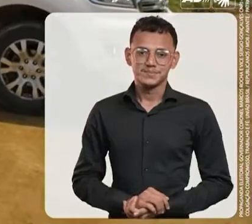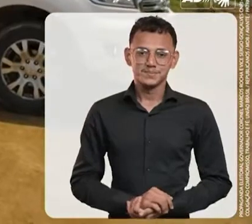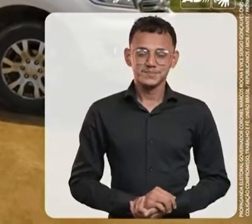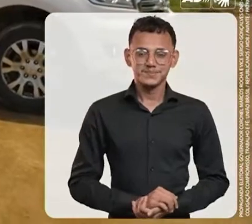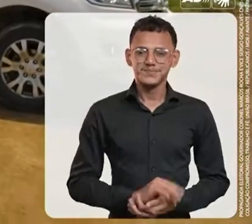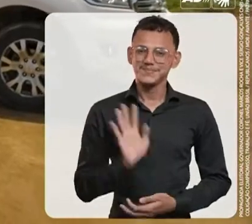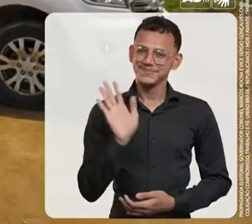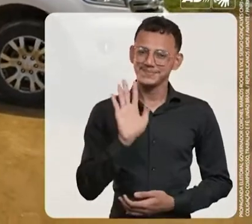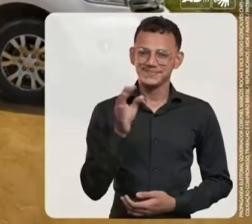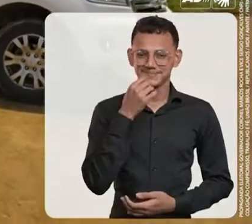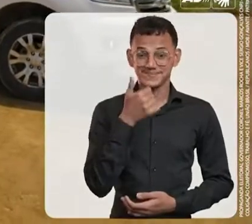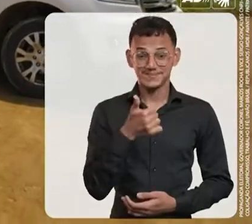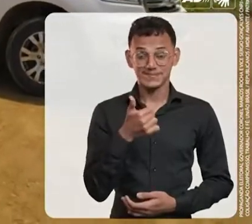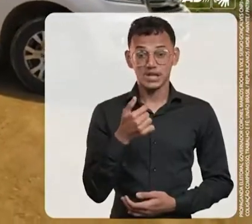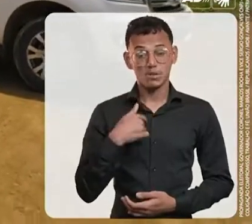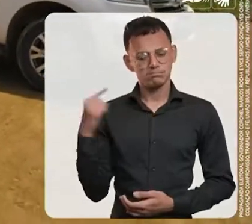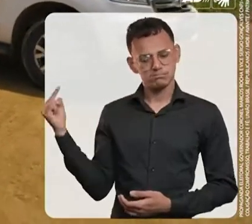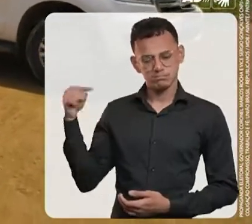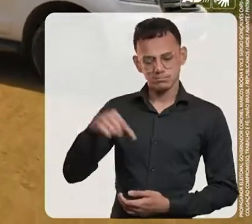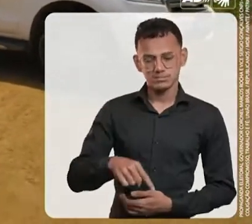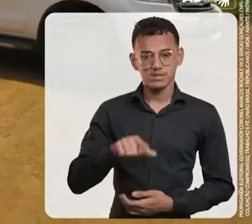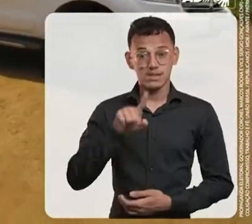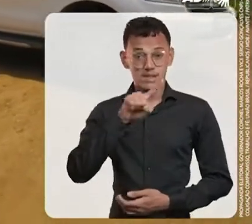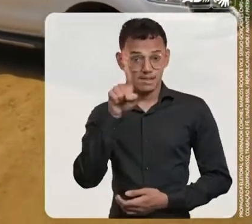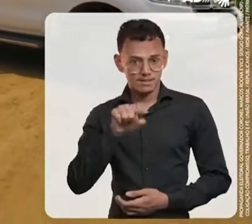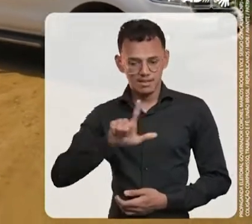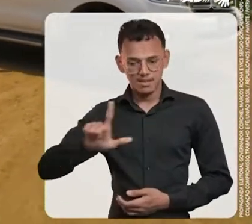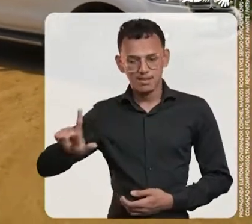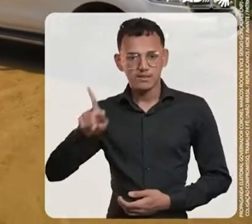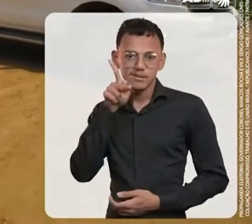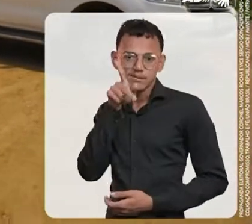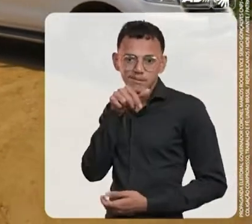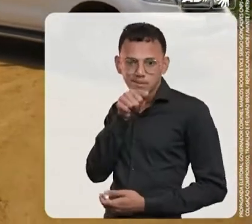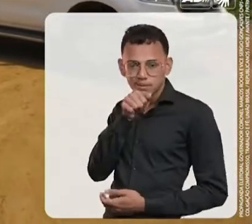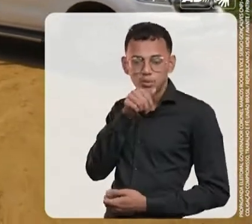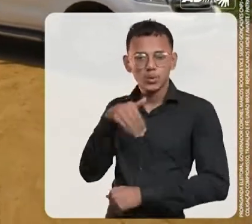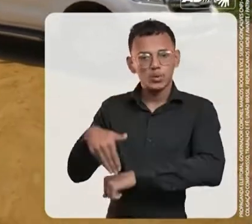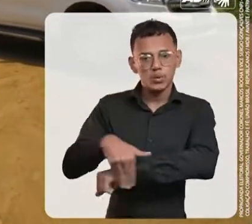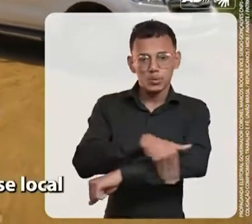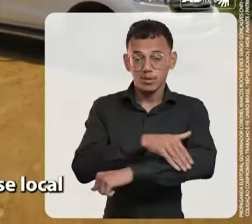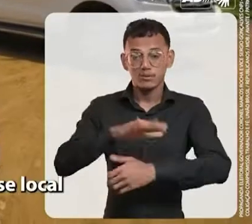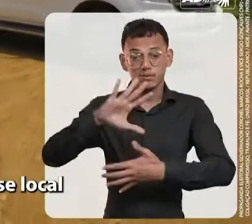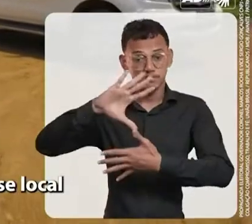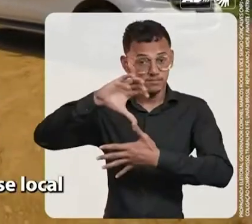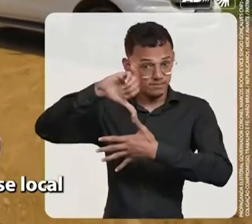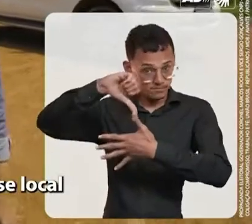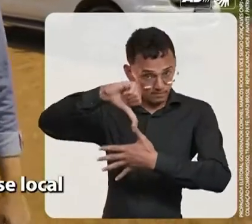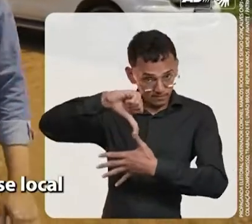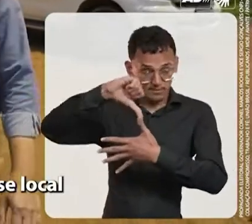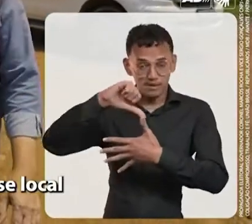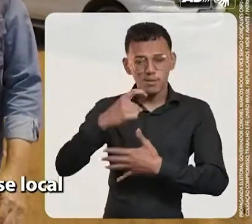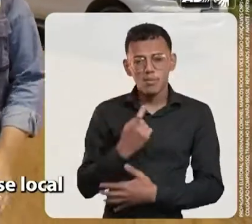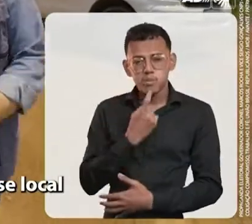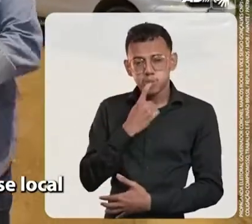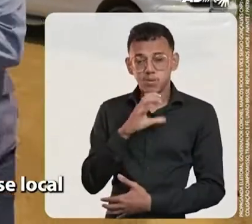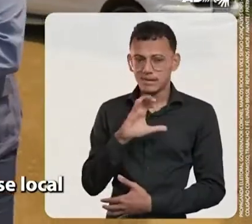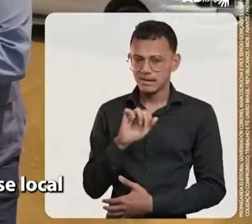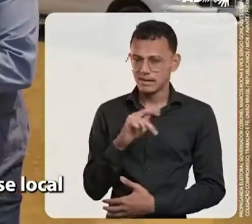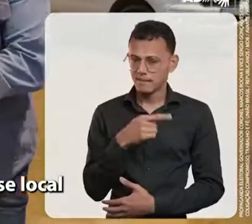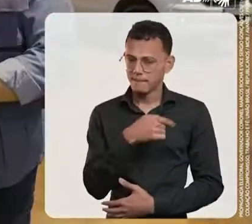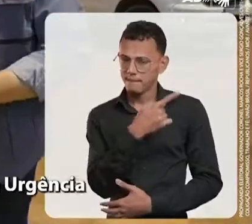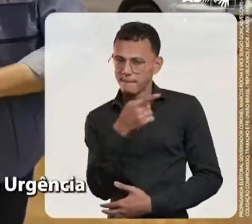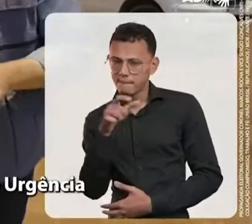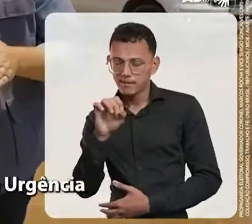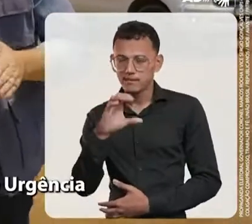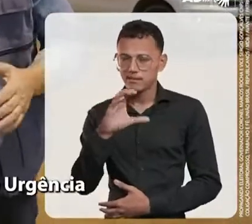Olá pessoal, tudo bem? Eu estou aqui na zona leste de Porto Velho, rua América do Sul, próximo ali a Capão da Canoa. E nesse